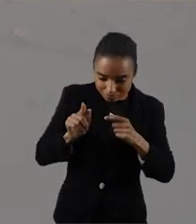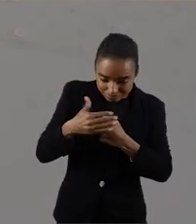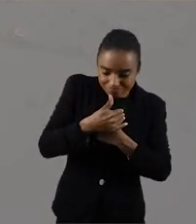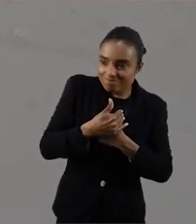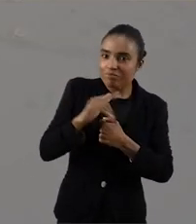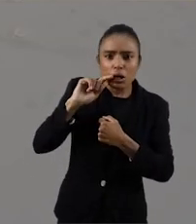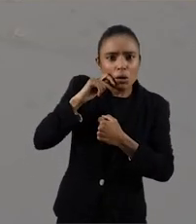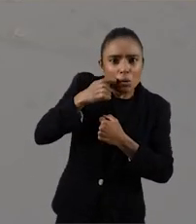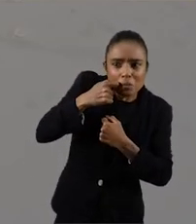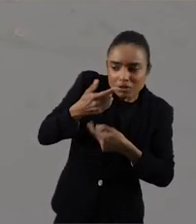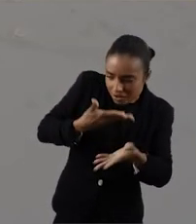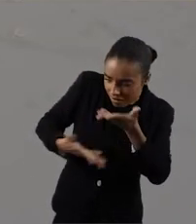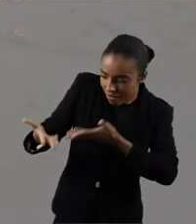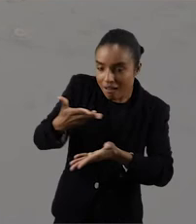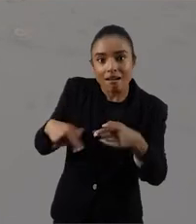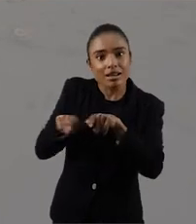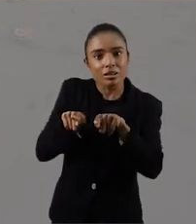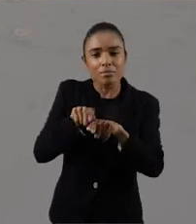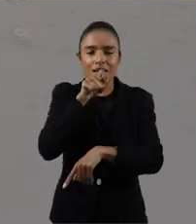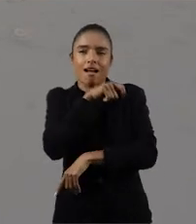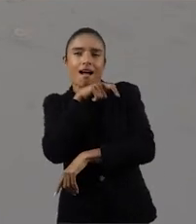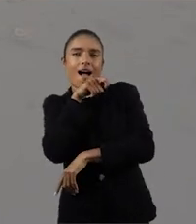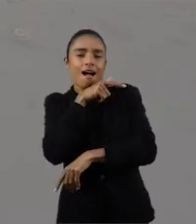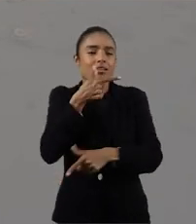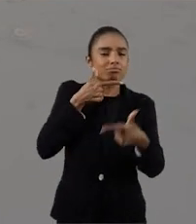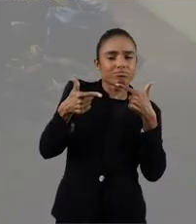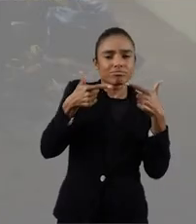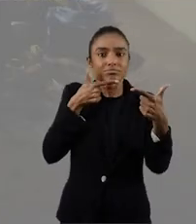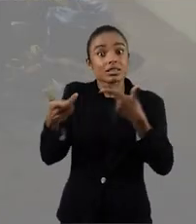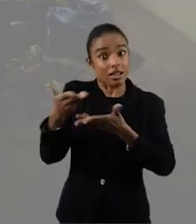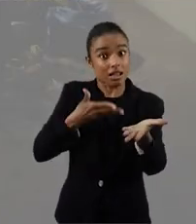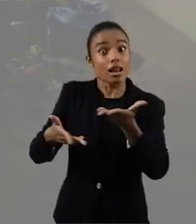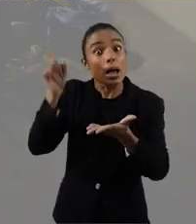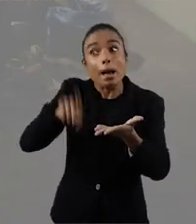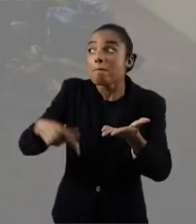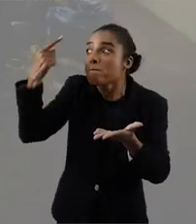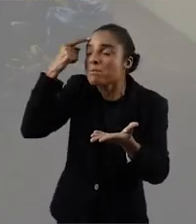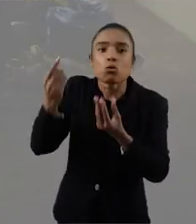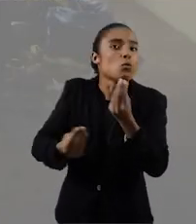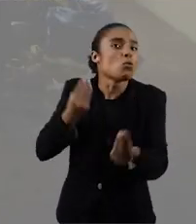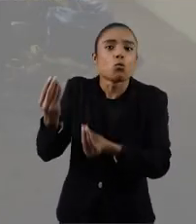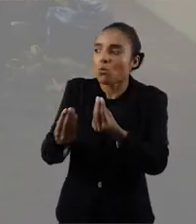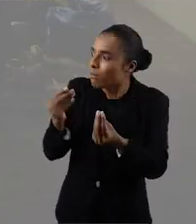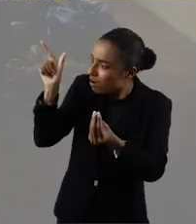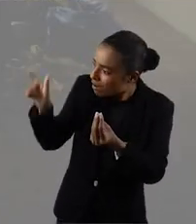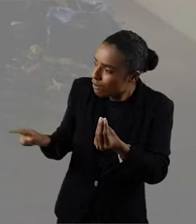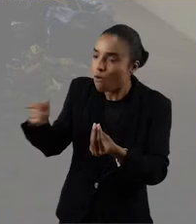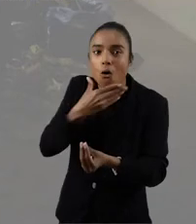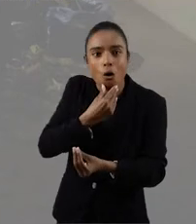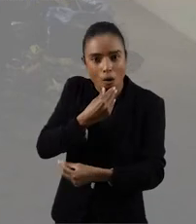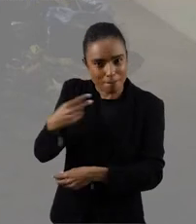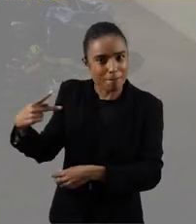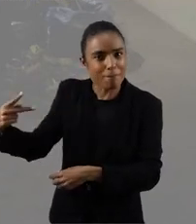segredo. Além da ironia e do humor ao qual já havia citado, tem algo fundamental do trabalho quando ele pensa como que ele